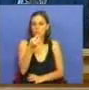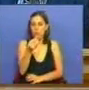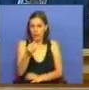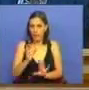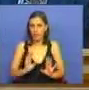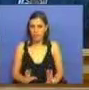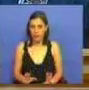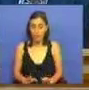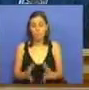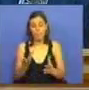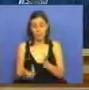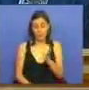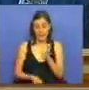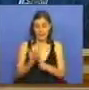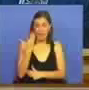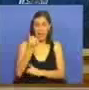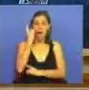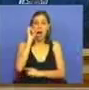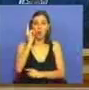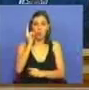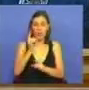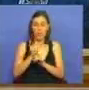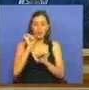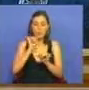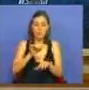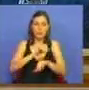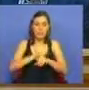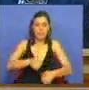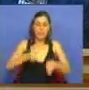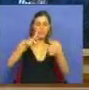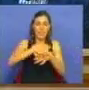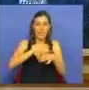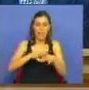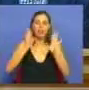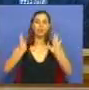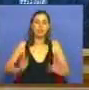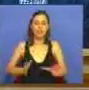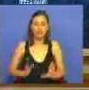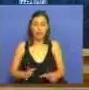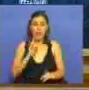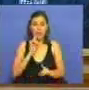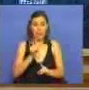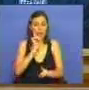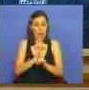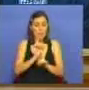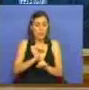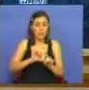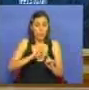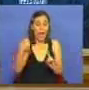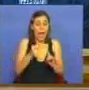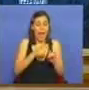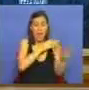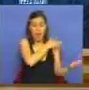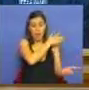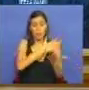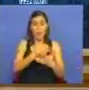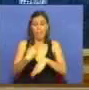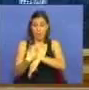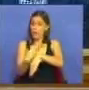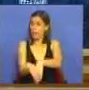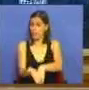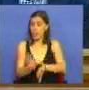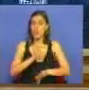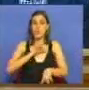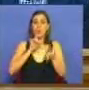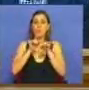e a criação das autoridades metropolitanas já vem desde esta data. Por isso, atraso,